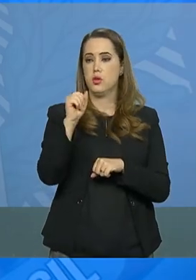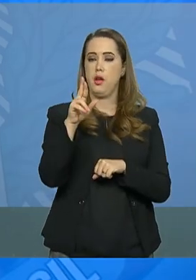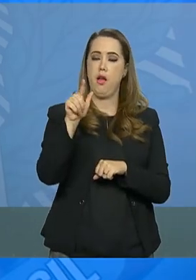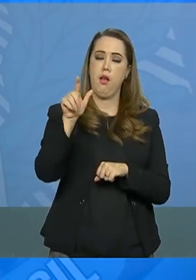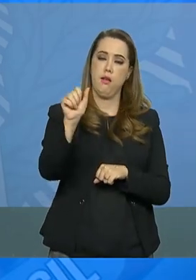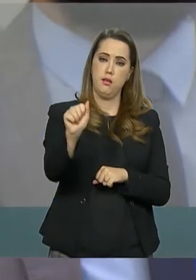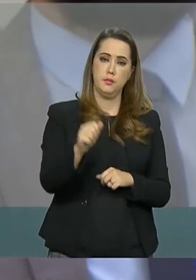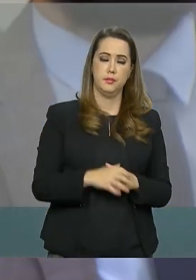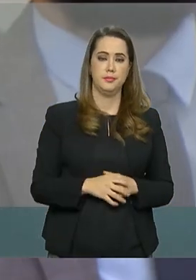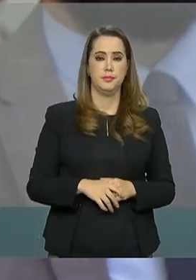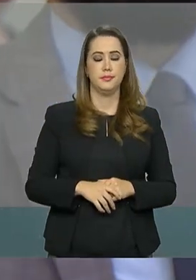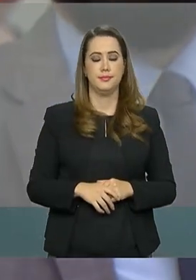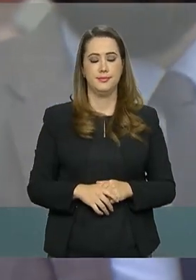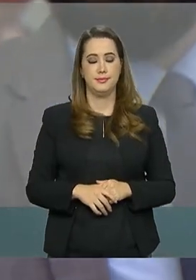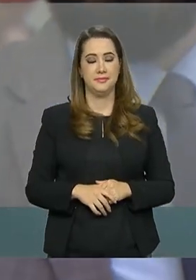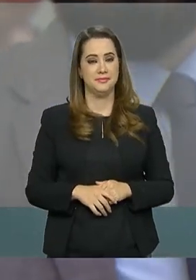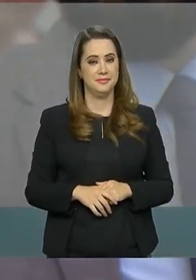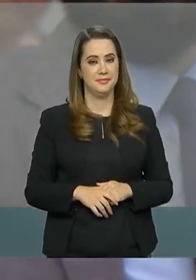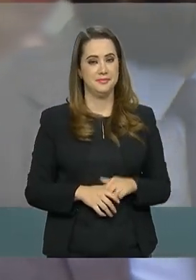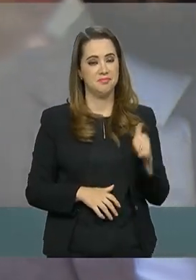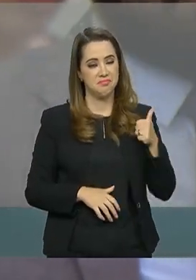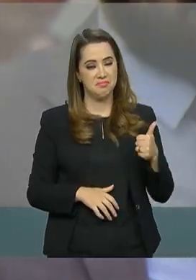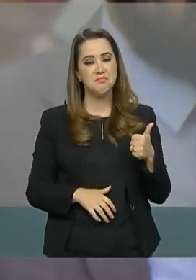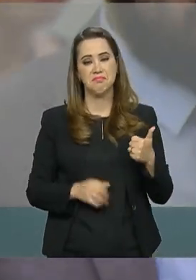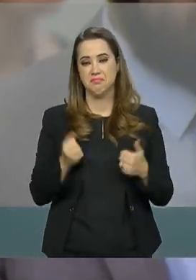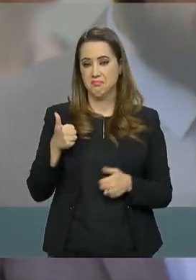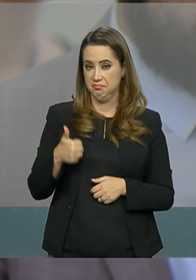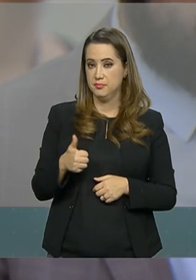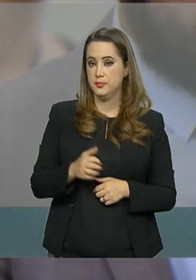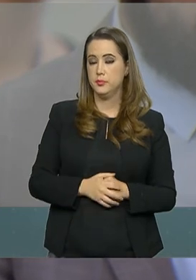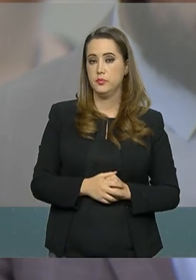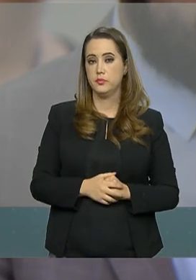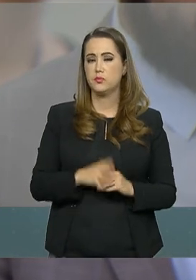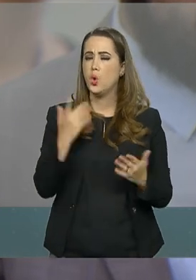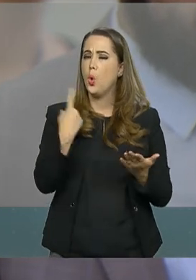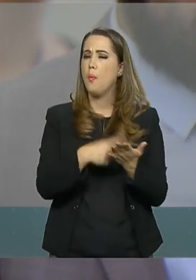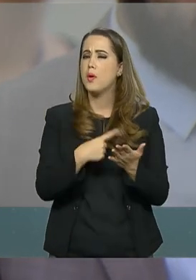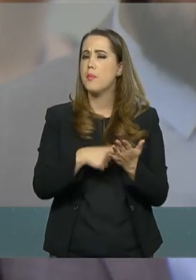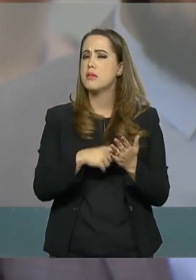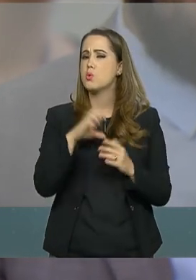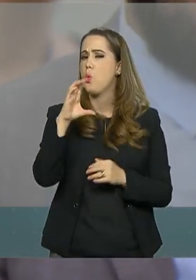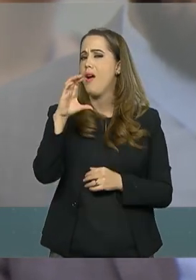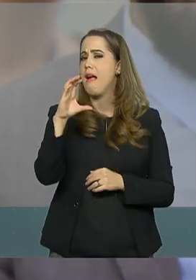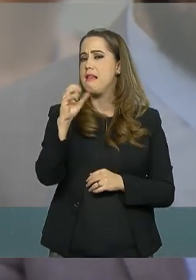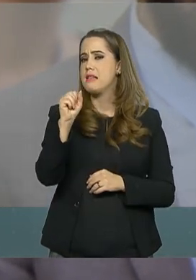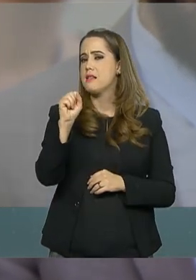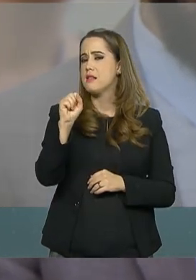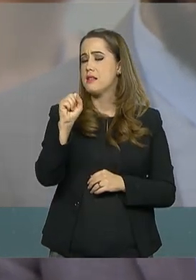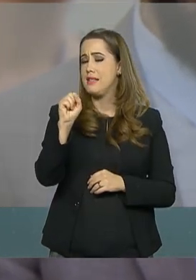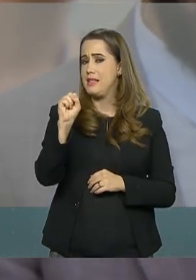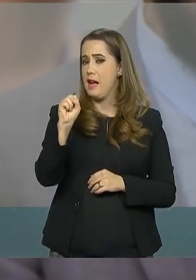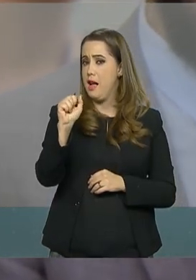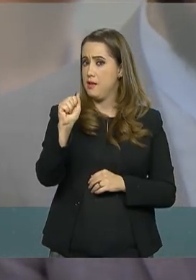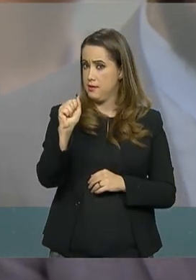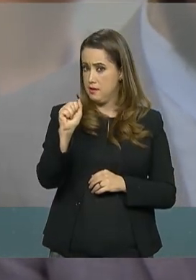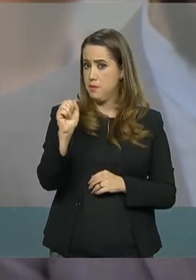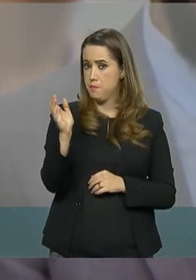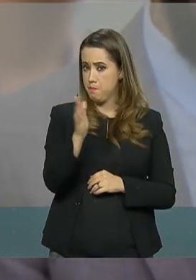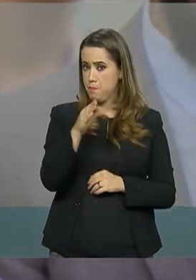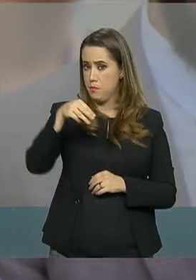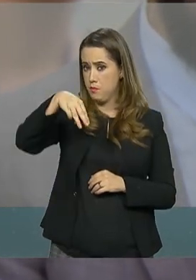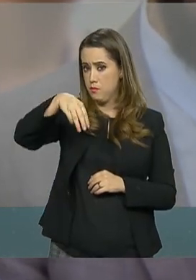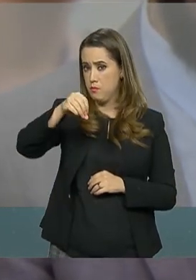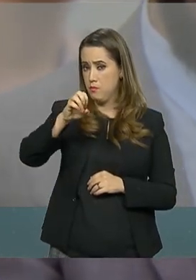bem, Carla? Tudo bom, senhor. Em relação à agenda da Casa da Moeda, eu queria saber se teve a discussão e se há a ideia do